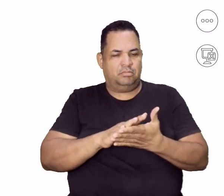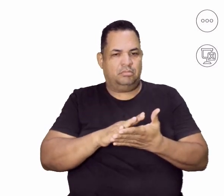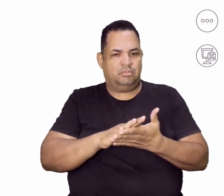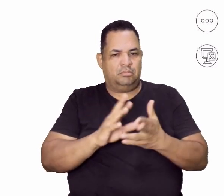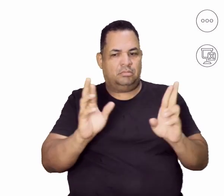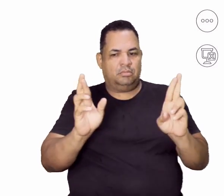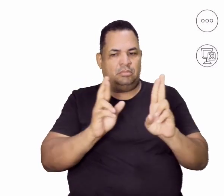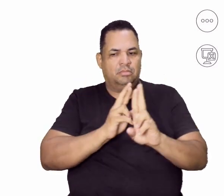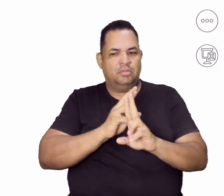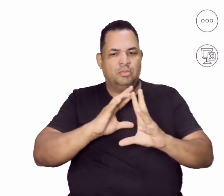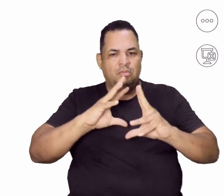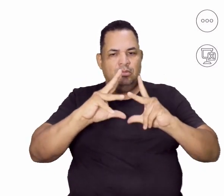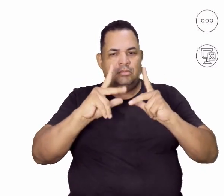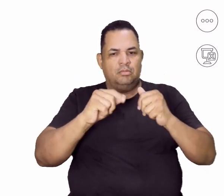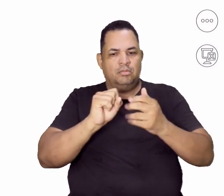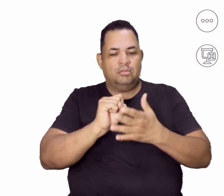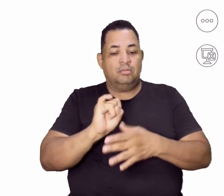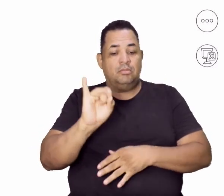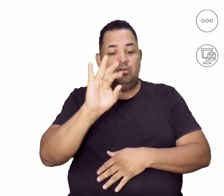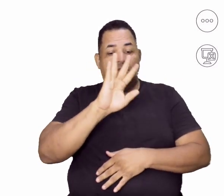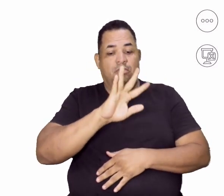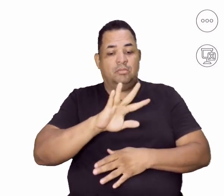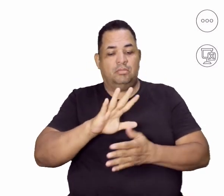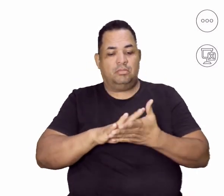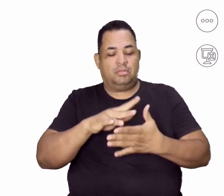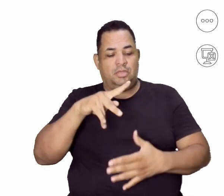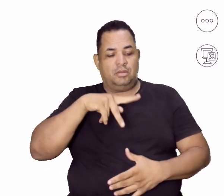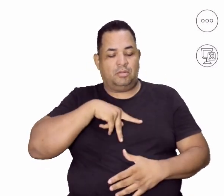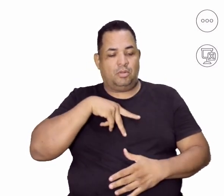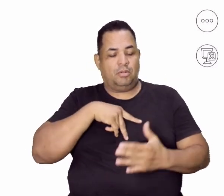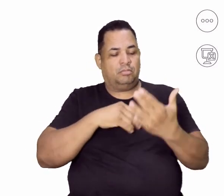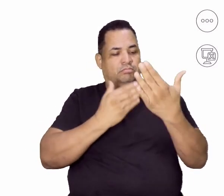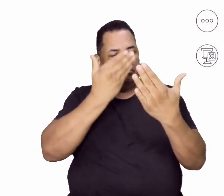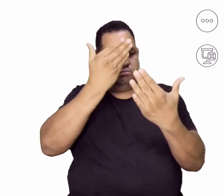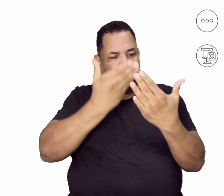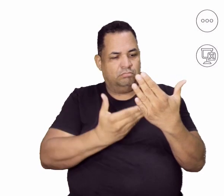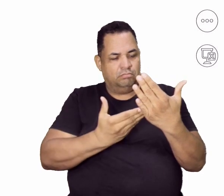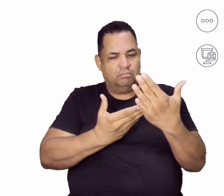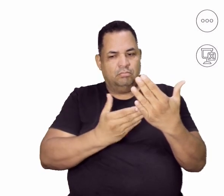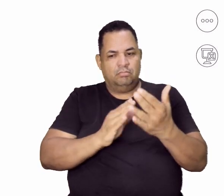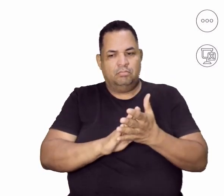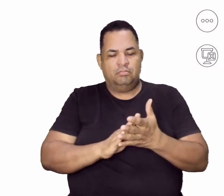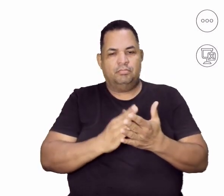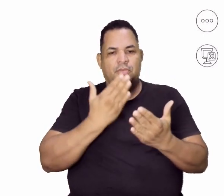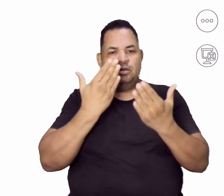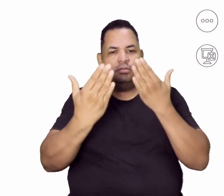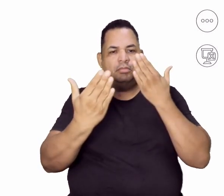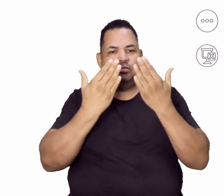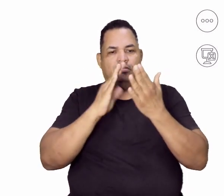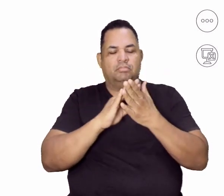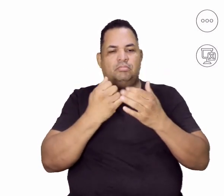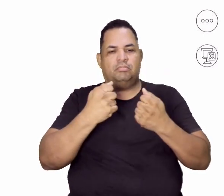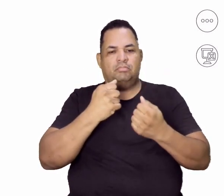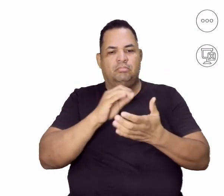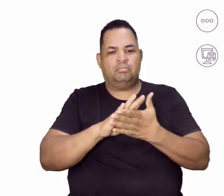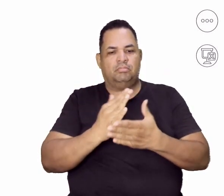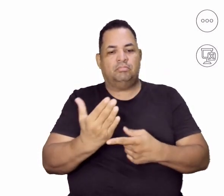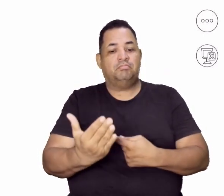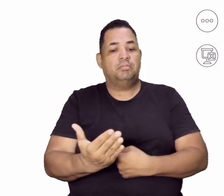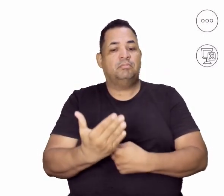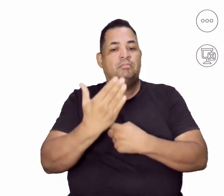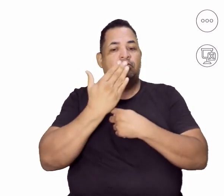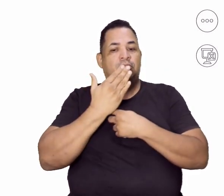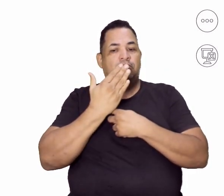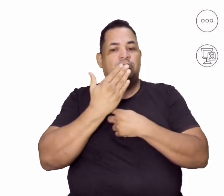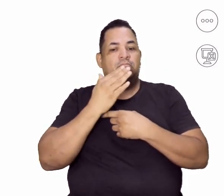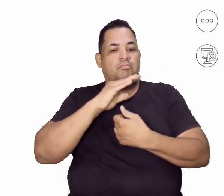relacionado à imagem que eu criei na minha mente, né? E aí um psicólogo vai poder ajudar a desfazer